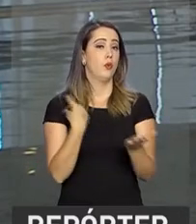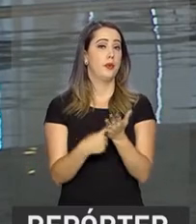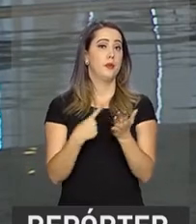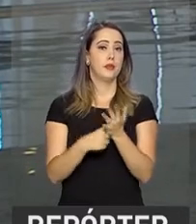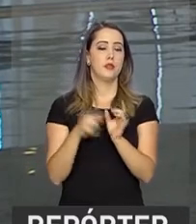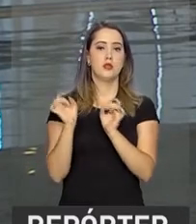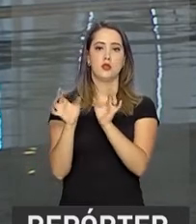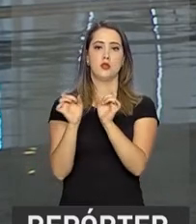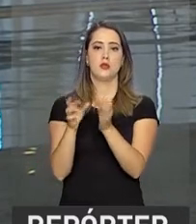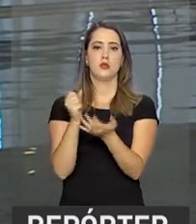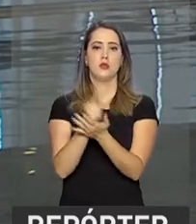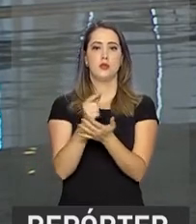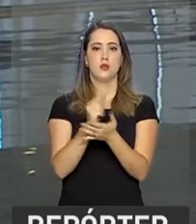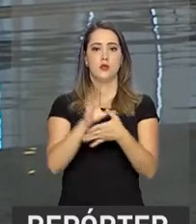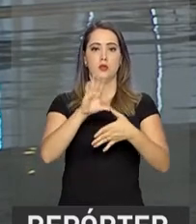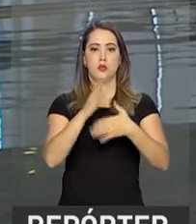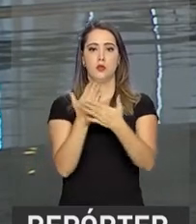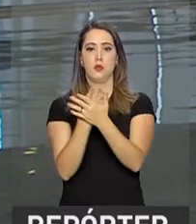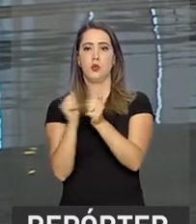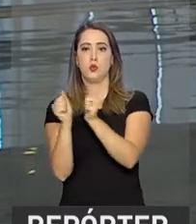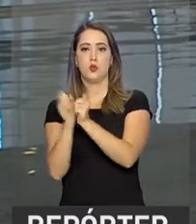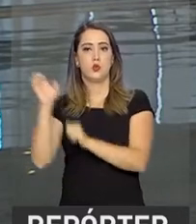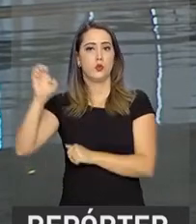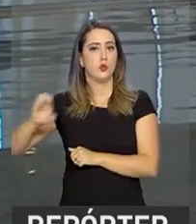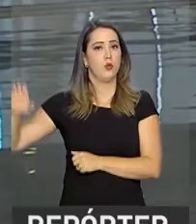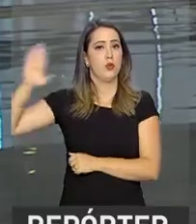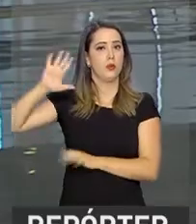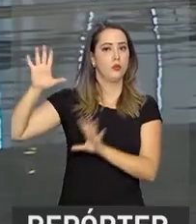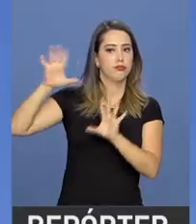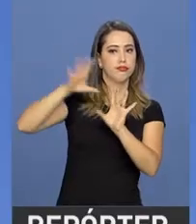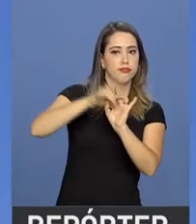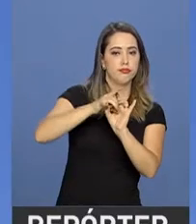livre comércio entre o Mercosul e a União Europeia.